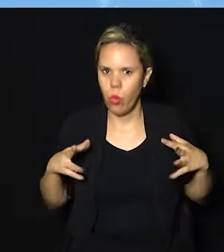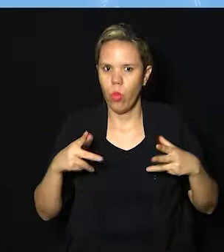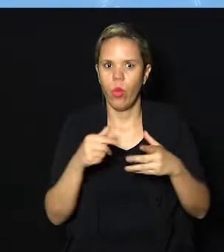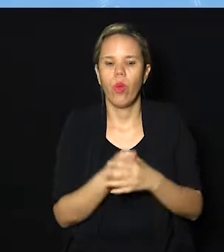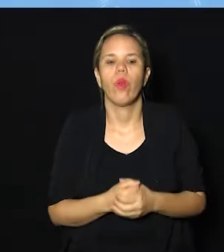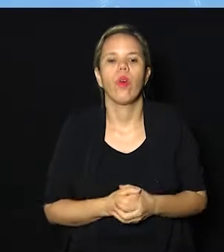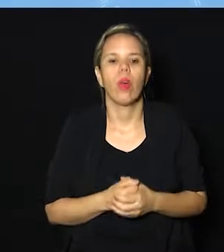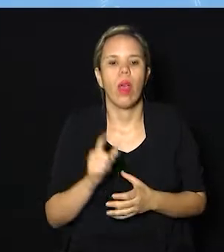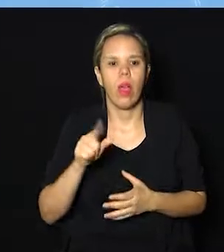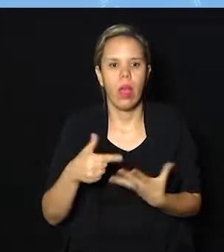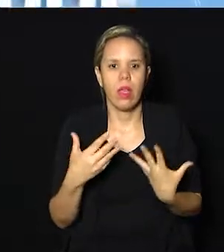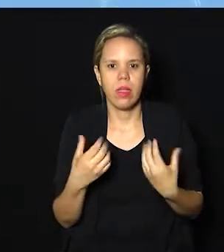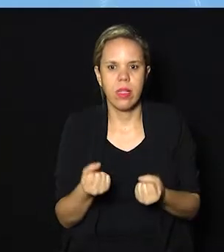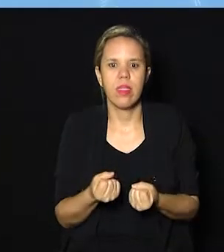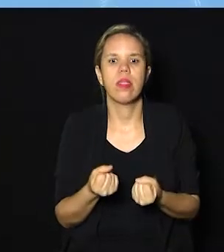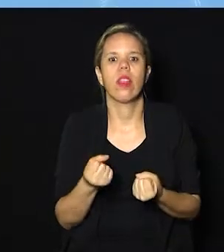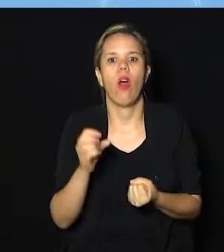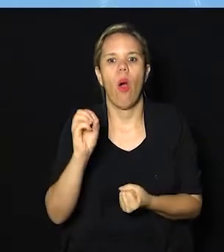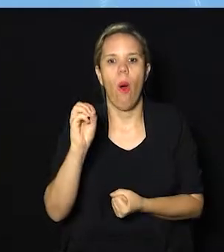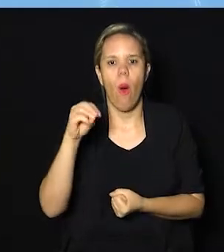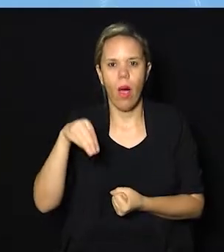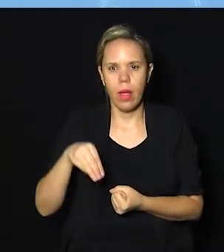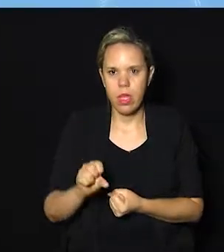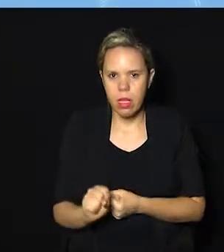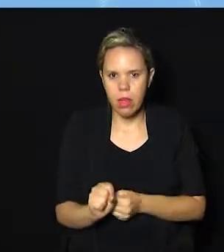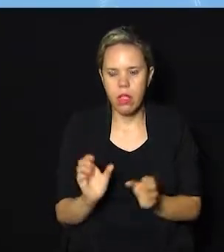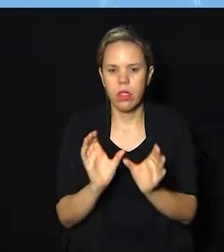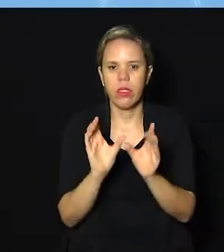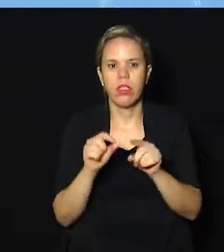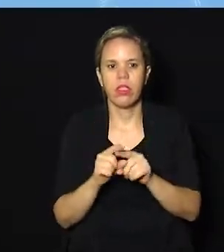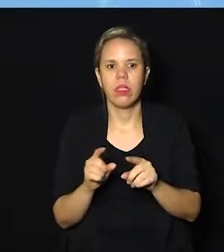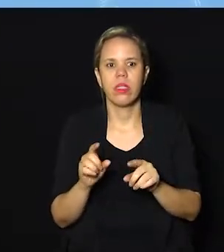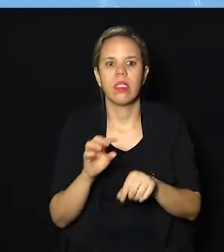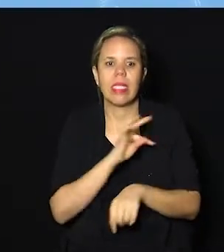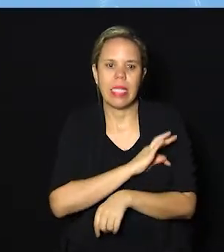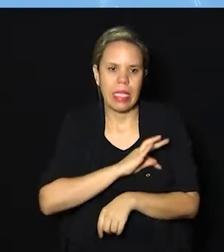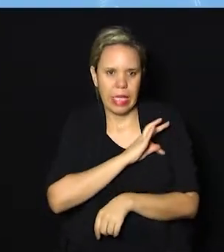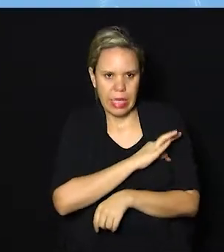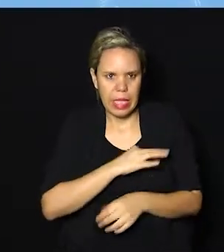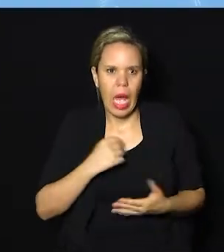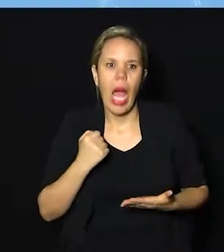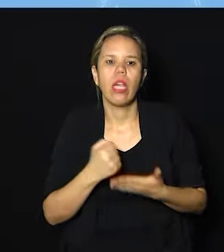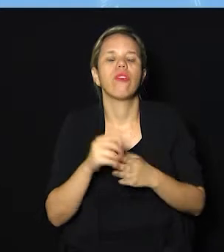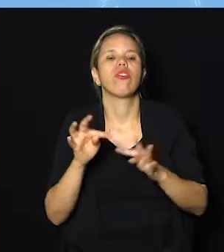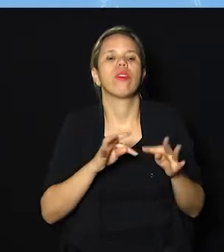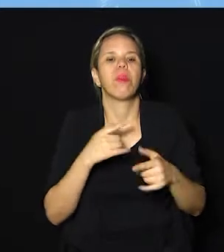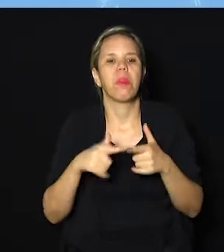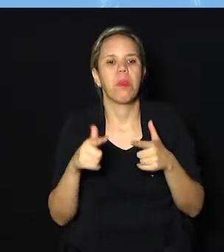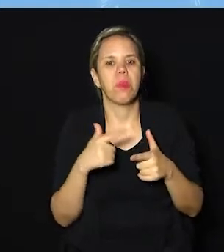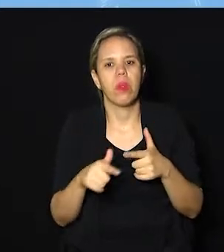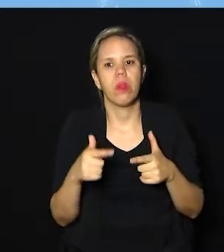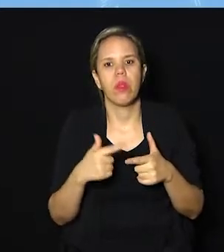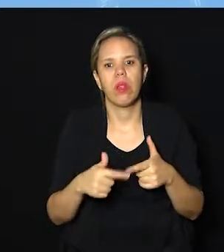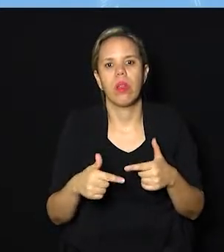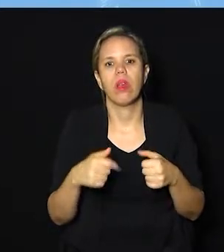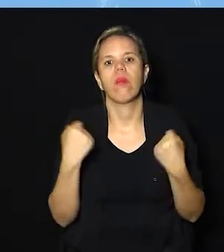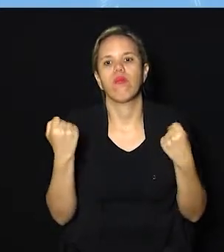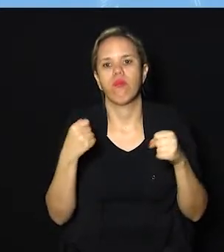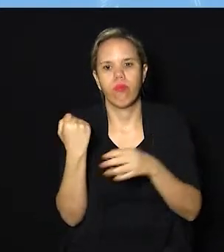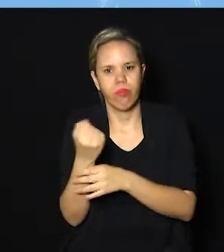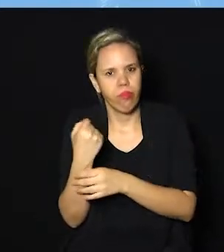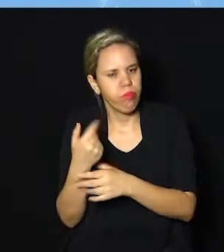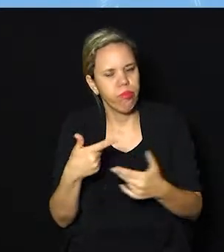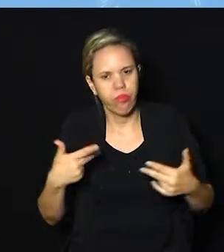Reconhecida pela Organização Mundial da Saúde, a técnica pode ajudar a tratar problemas relacionados a articulações,